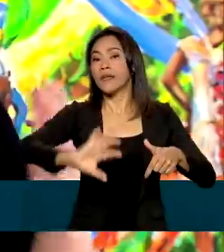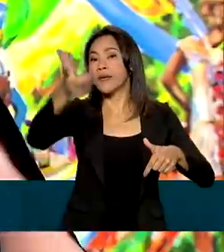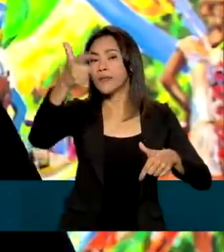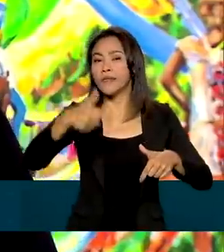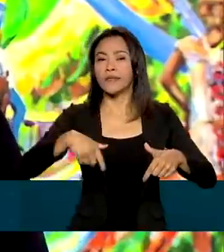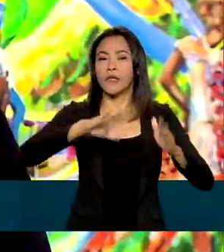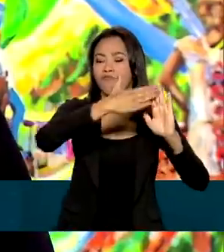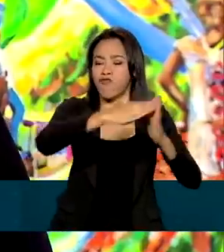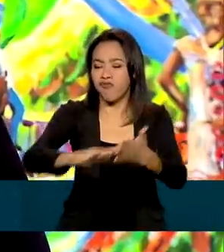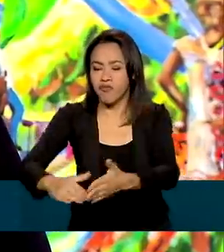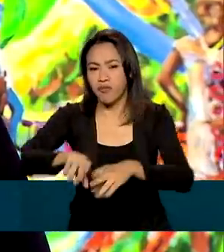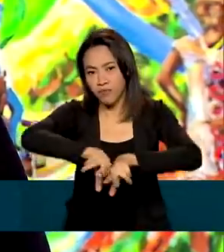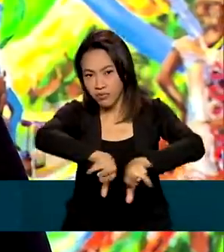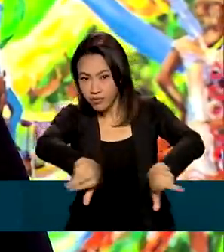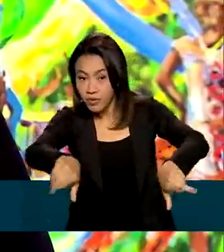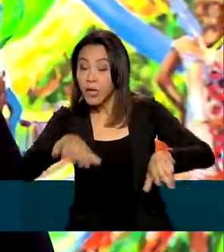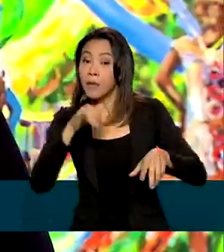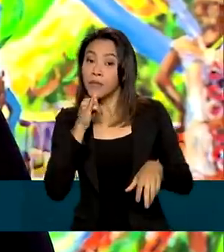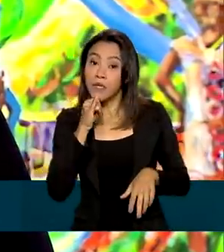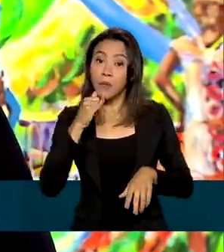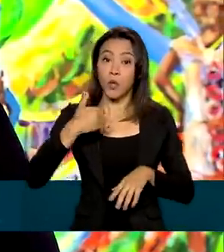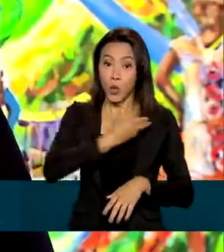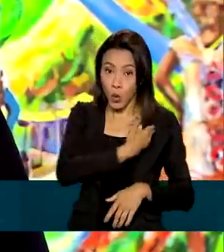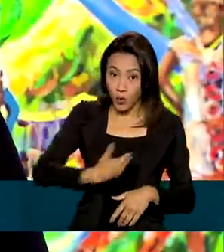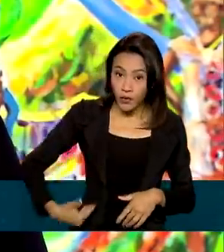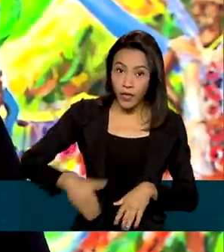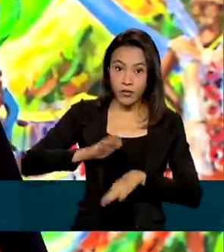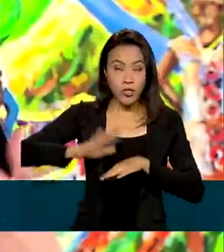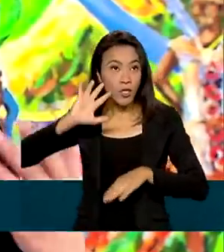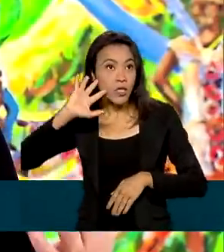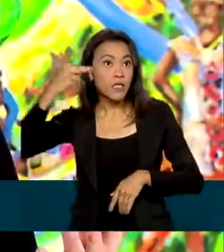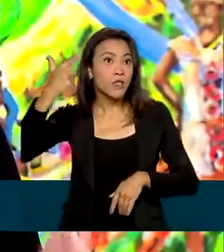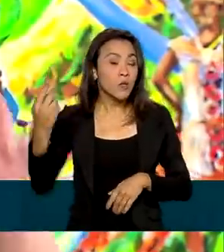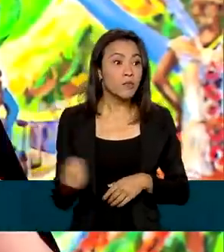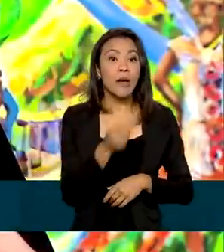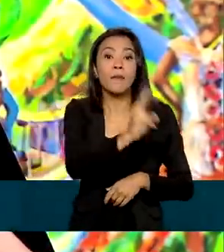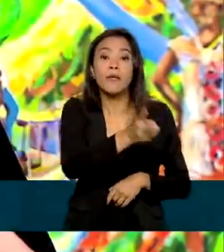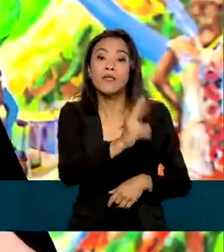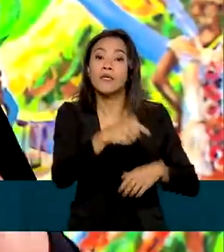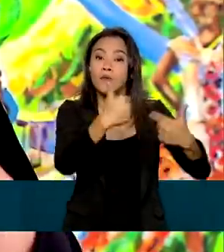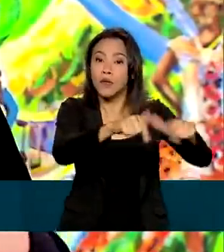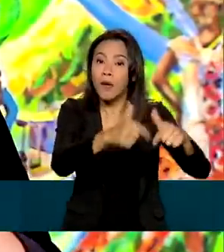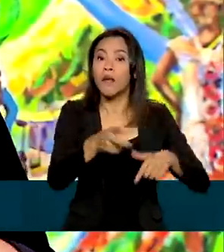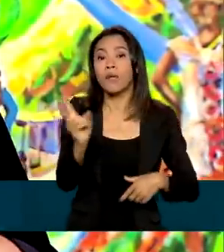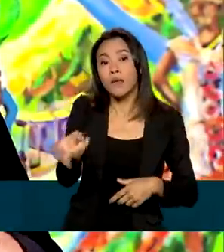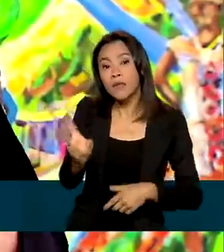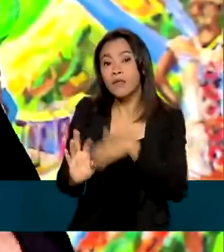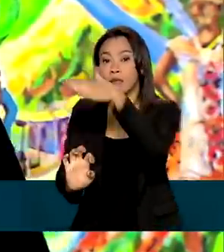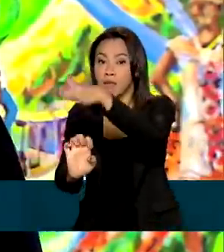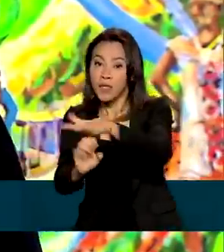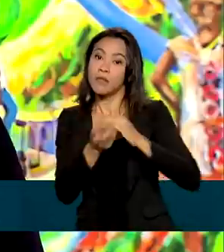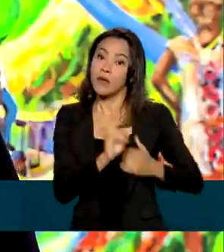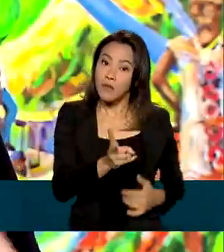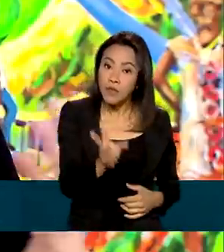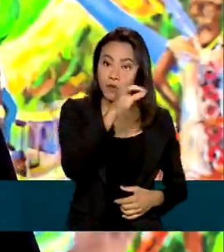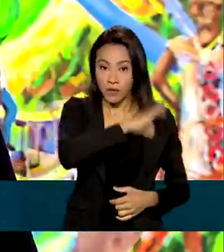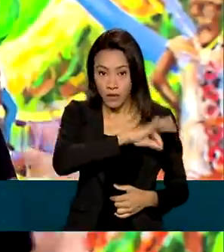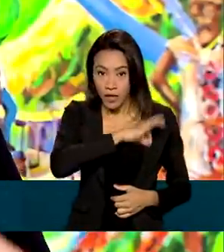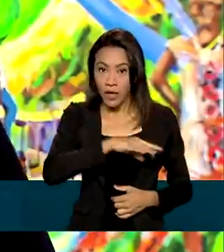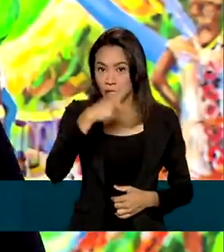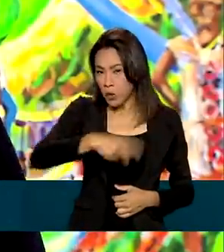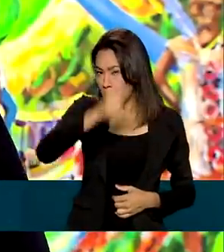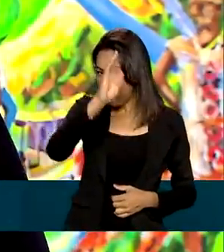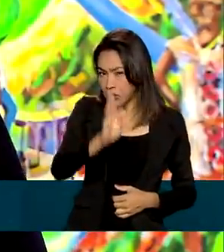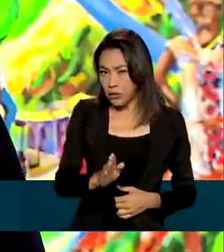norma permite que o setor público tome decisões para a preservação dos empregos, das empresas e da renda em âmbitos nacional,